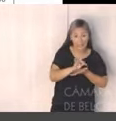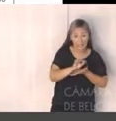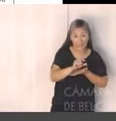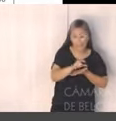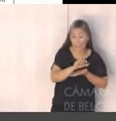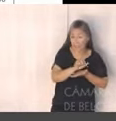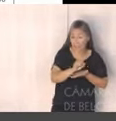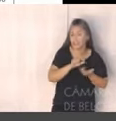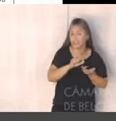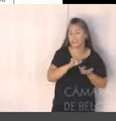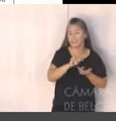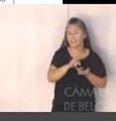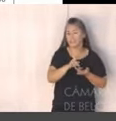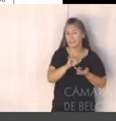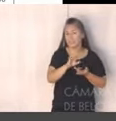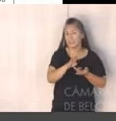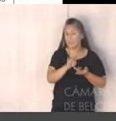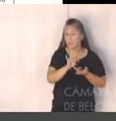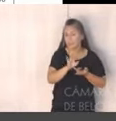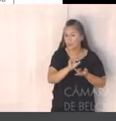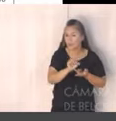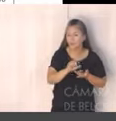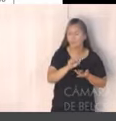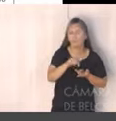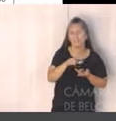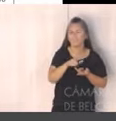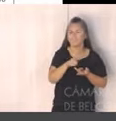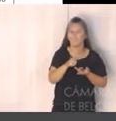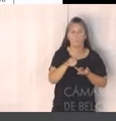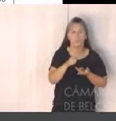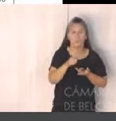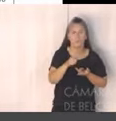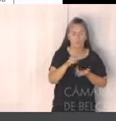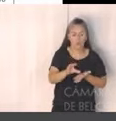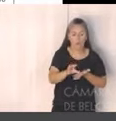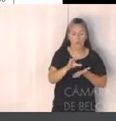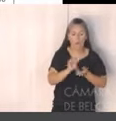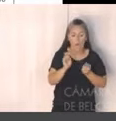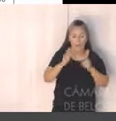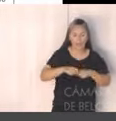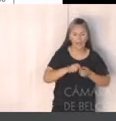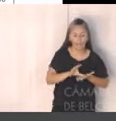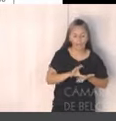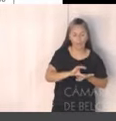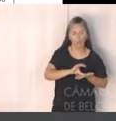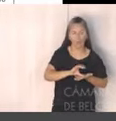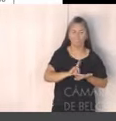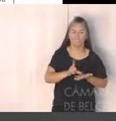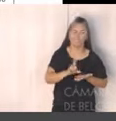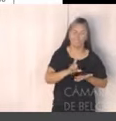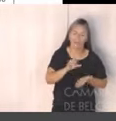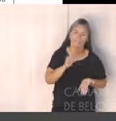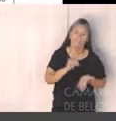governamentais, elas não são suficientes para poder bancar o investimento, na proporção que Belo